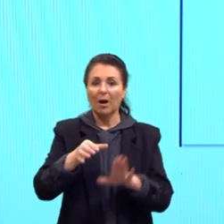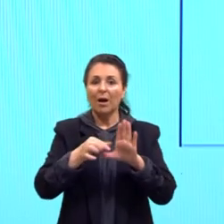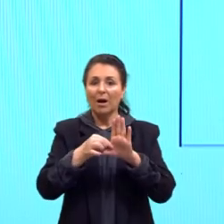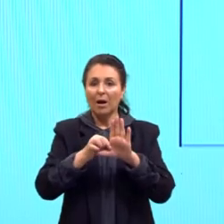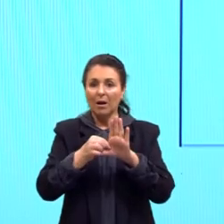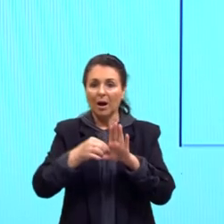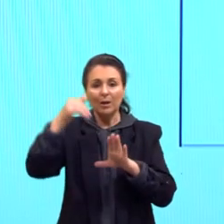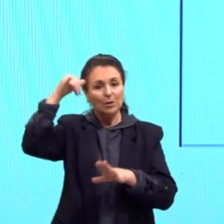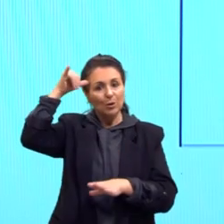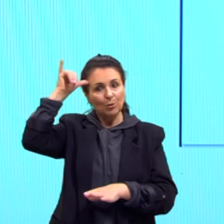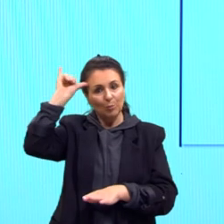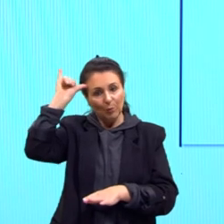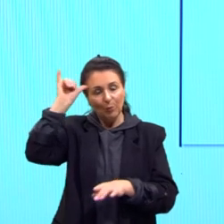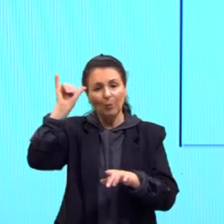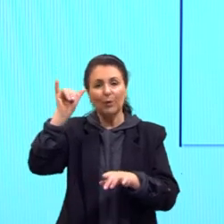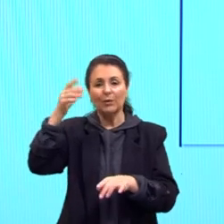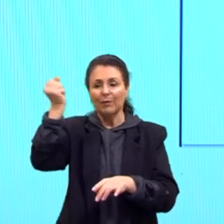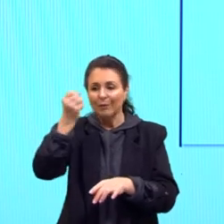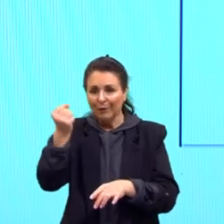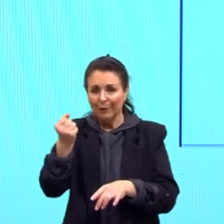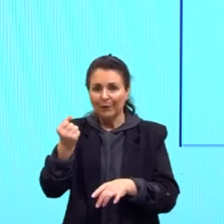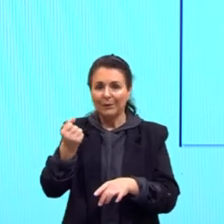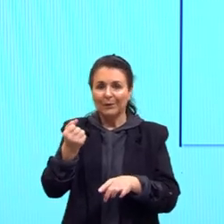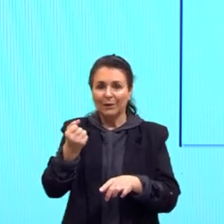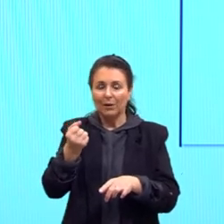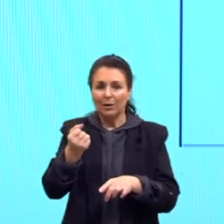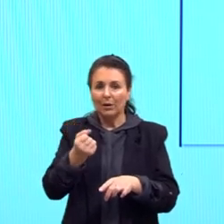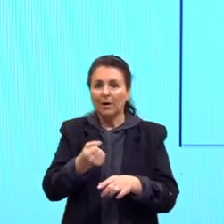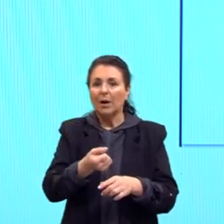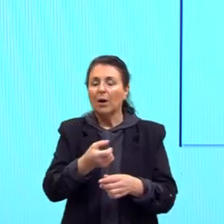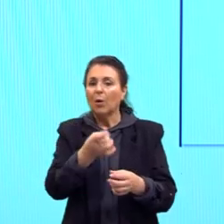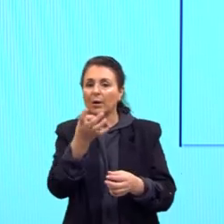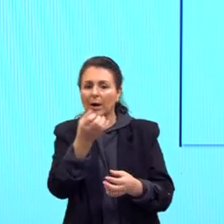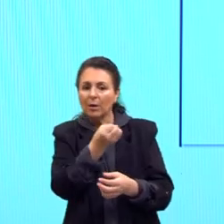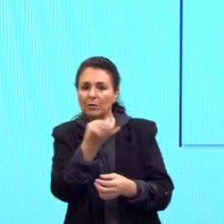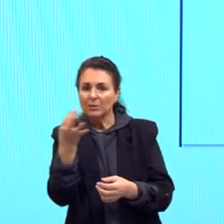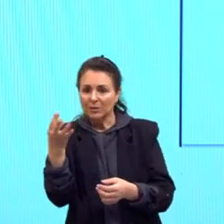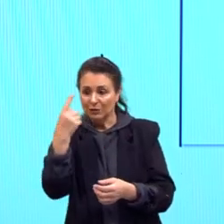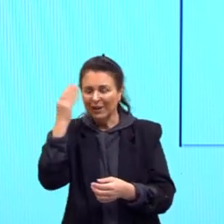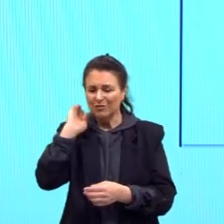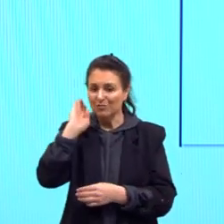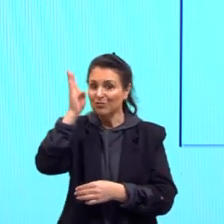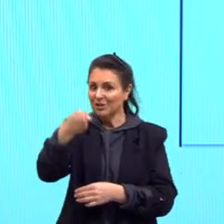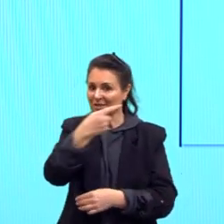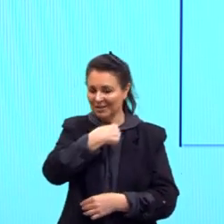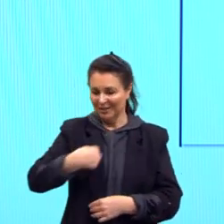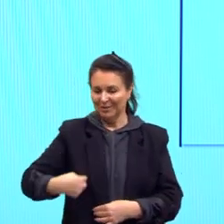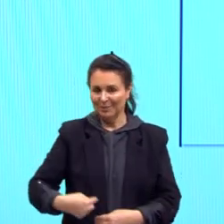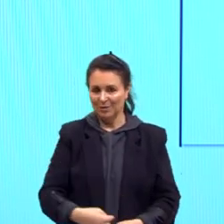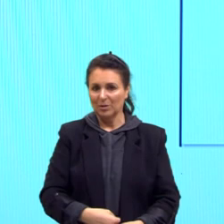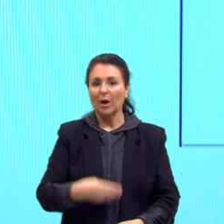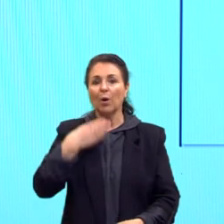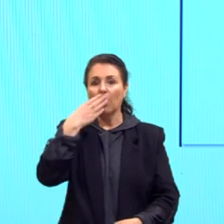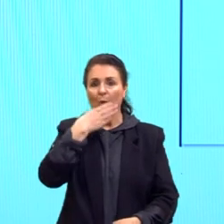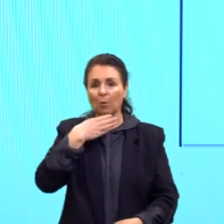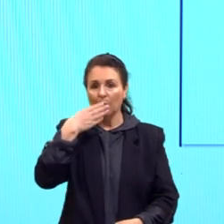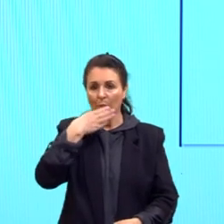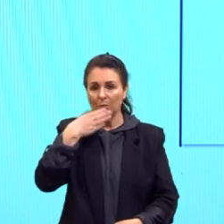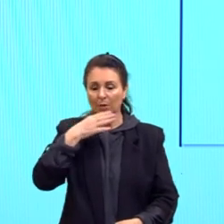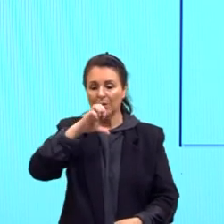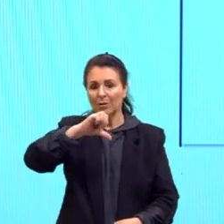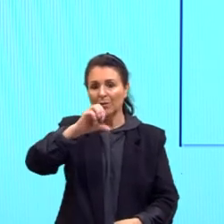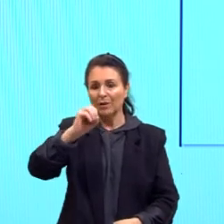metade da carne que a gente vende, né, para o mercado externo, vai direto para a China, tá. Bom, o açúcar é